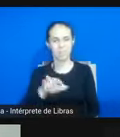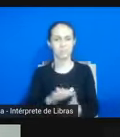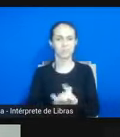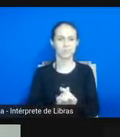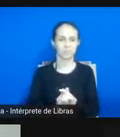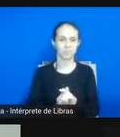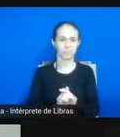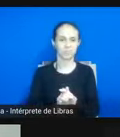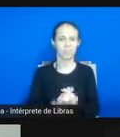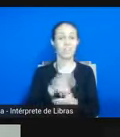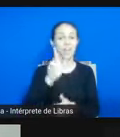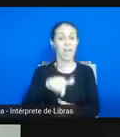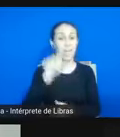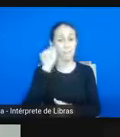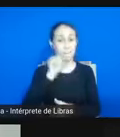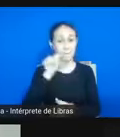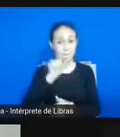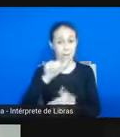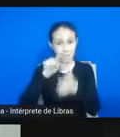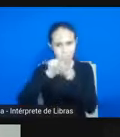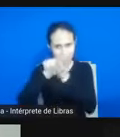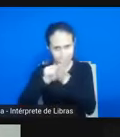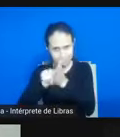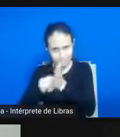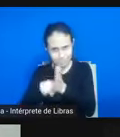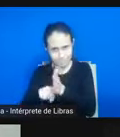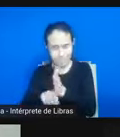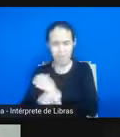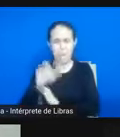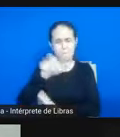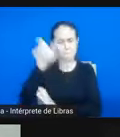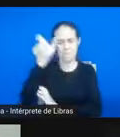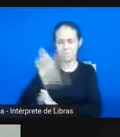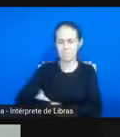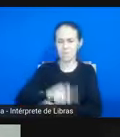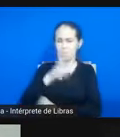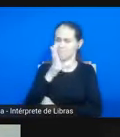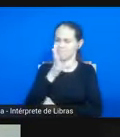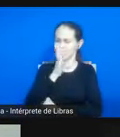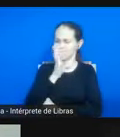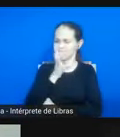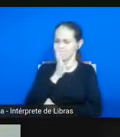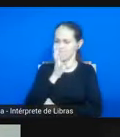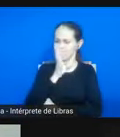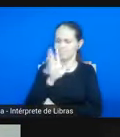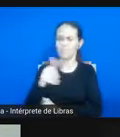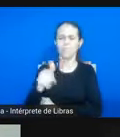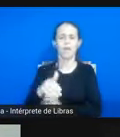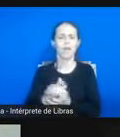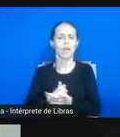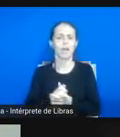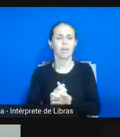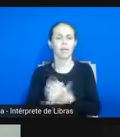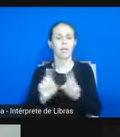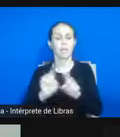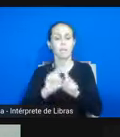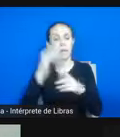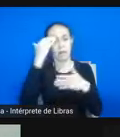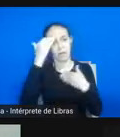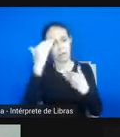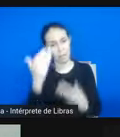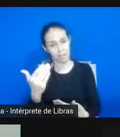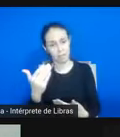uma historiadora e uma pessoa que eu admiro bastante. E agradeço também a